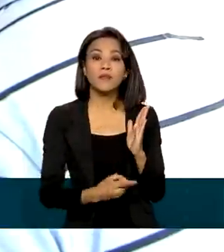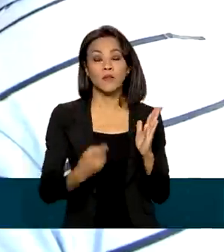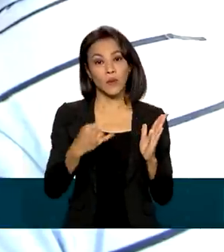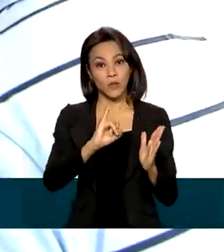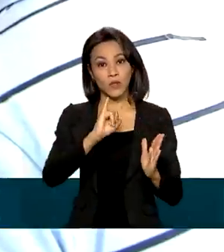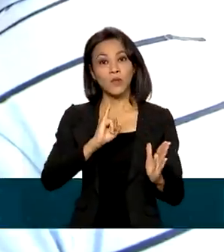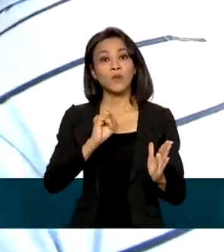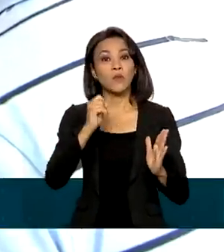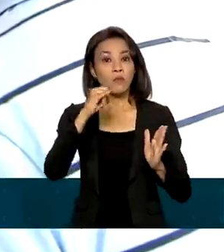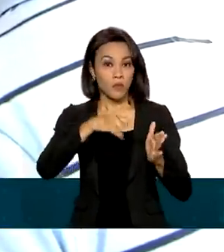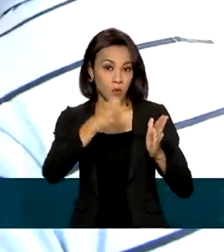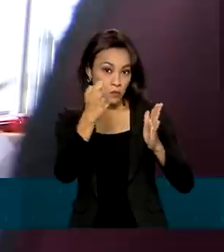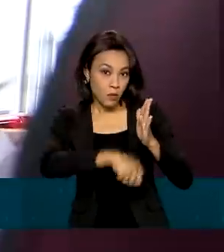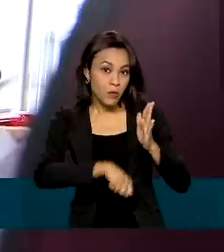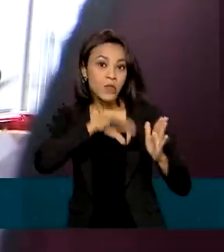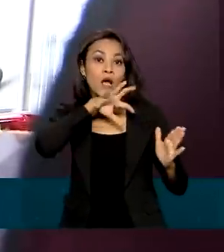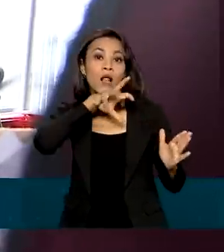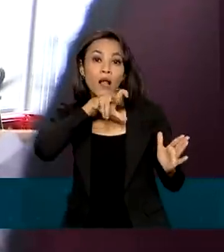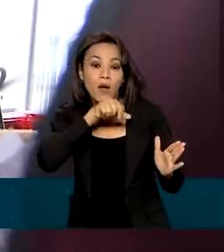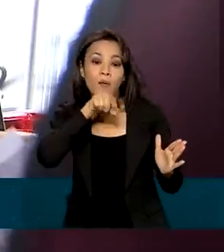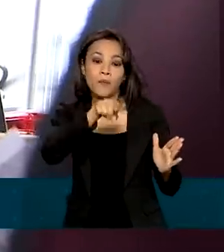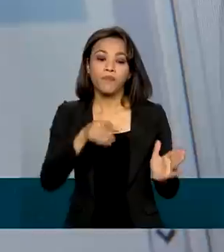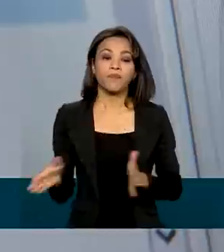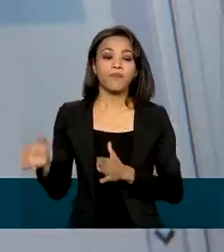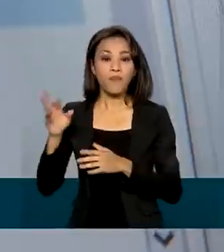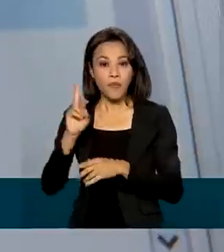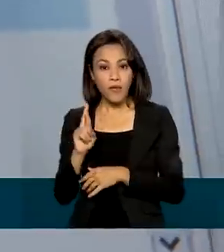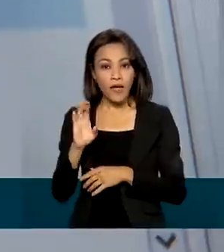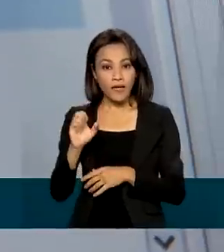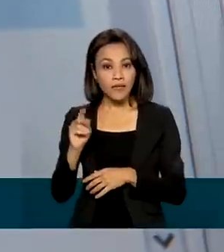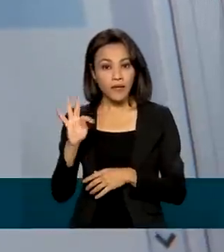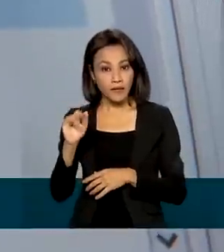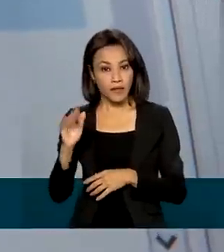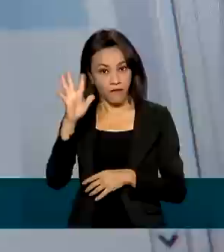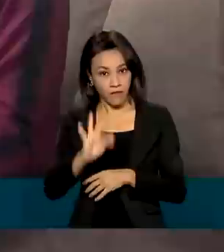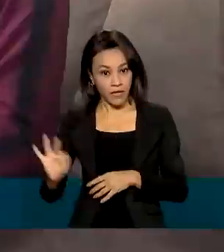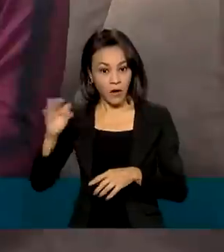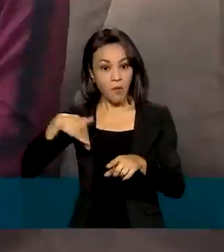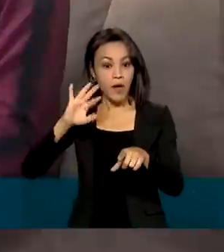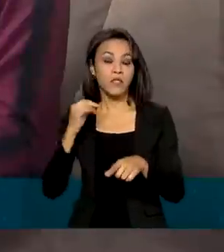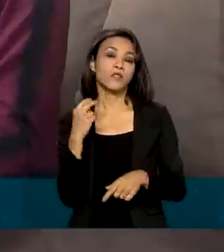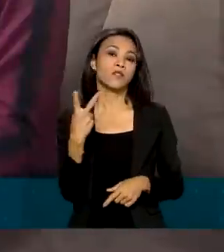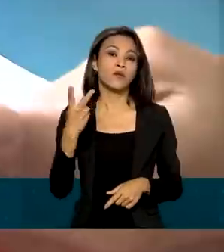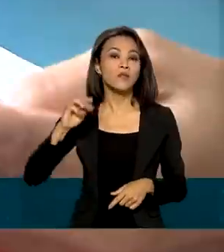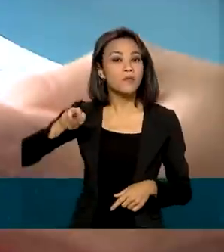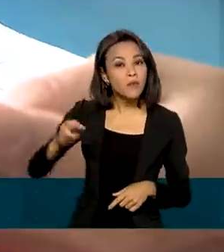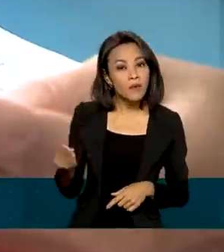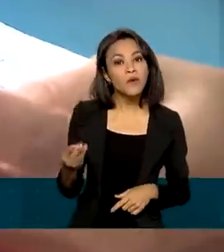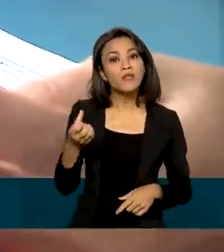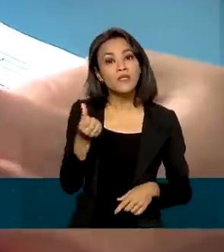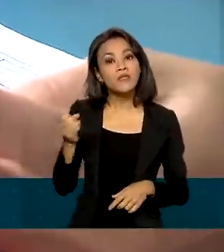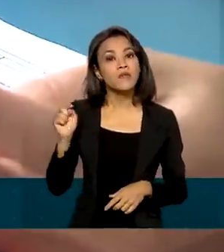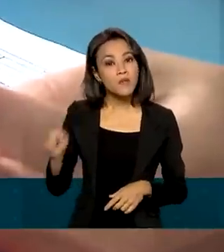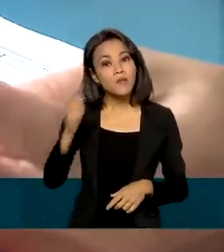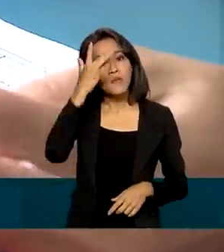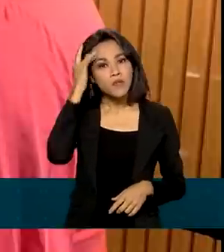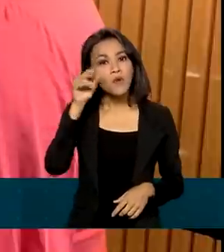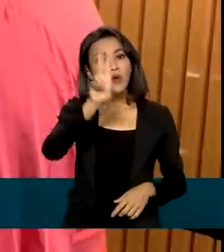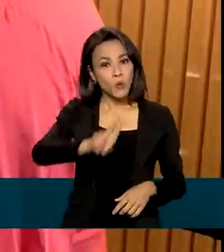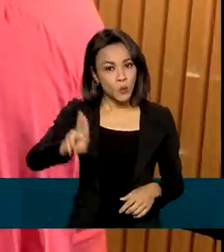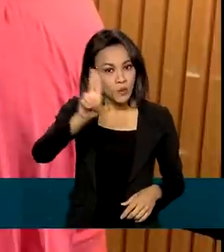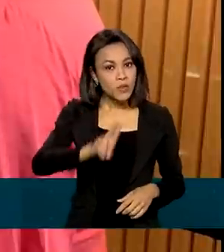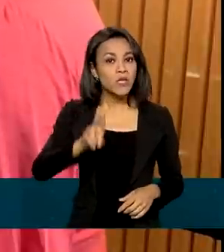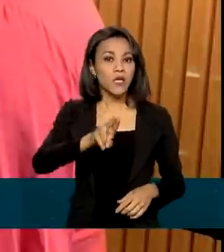2022. Segundo a Receita Federal, mais de 2 milhões e 600 mil pessoas físicas utilizaram a versão